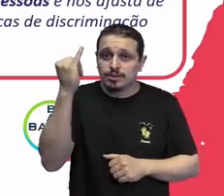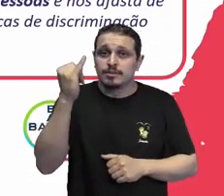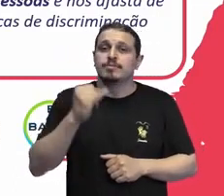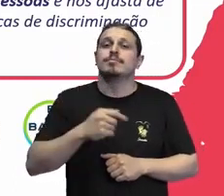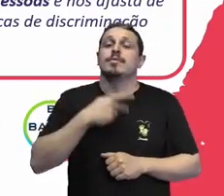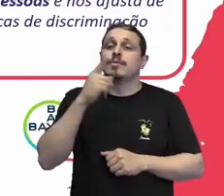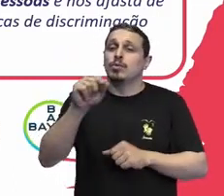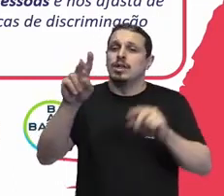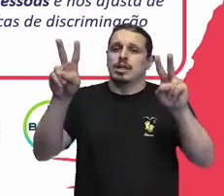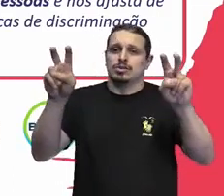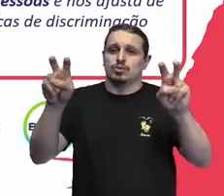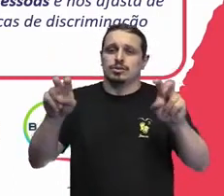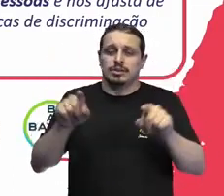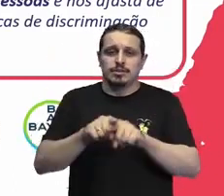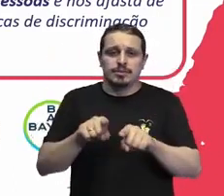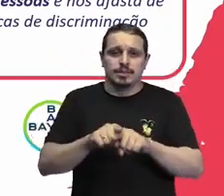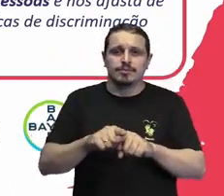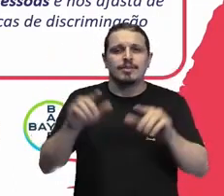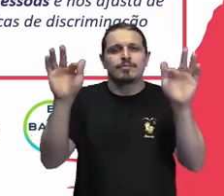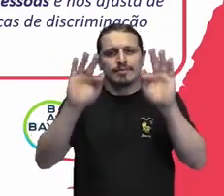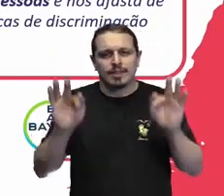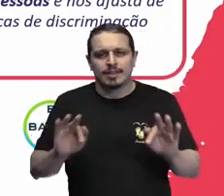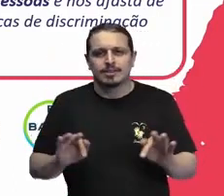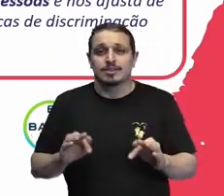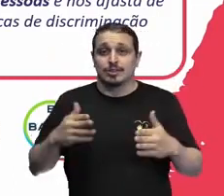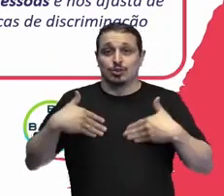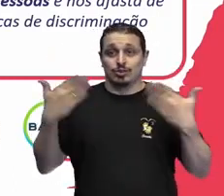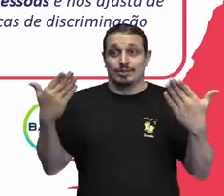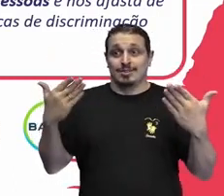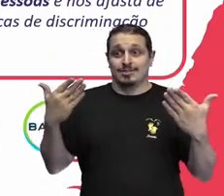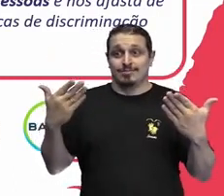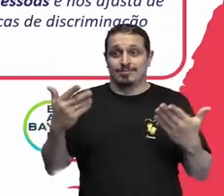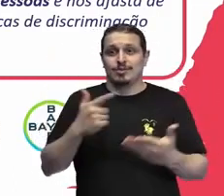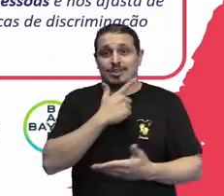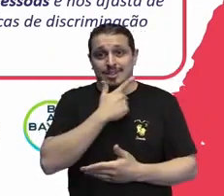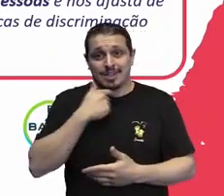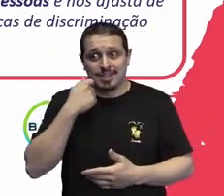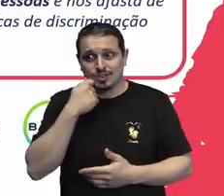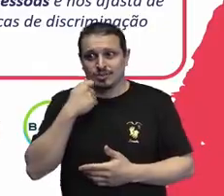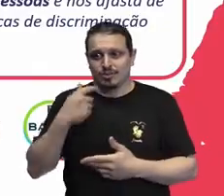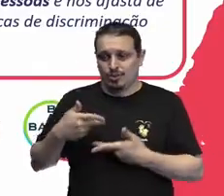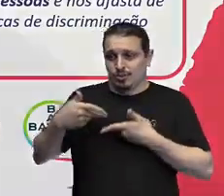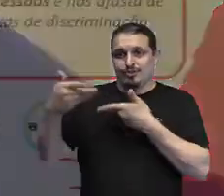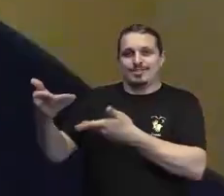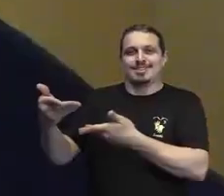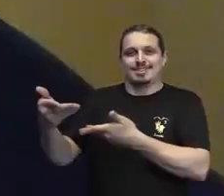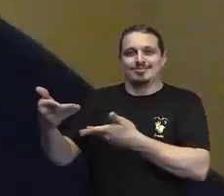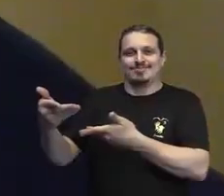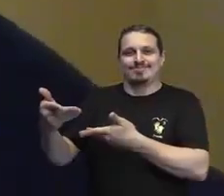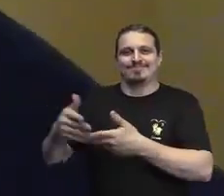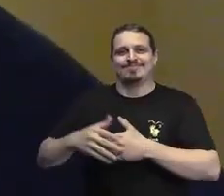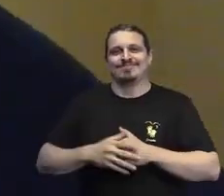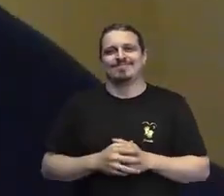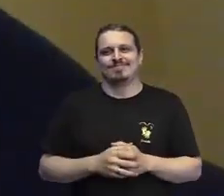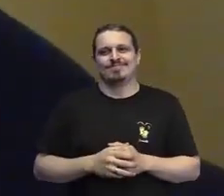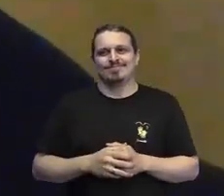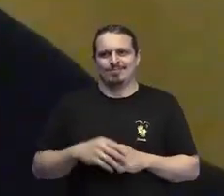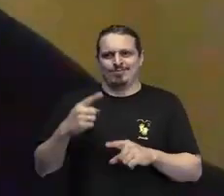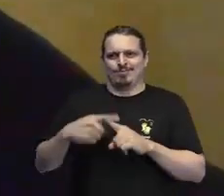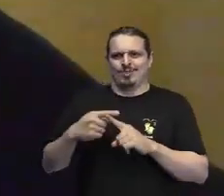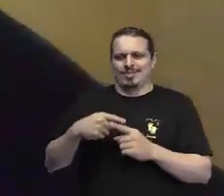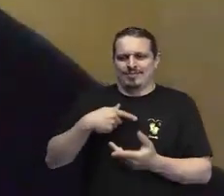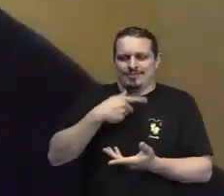e eu fiquei muito feliz surpreso quando o Alex fez o convite para mim porque eu falei poxa e de fato